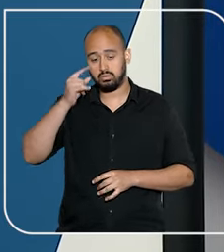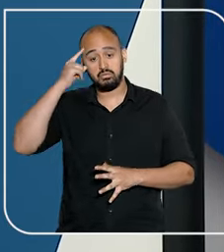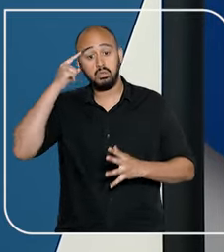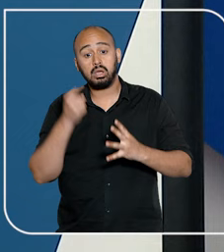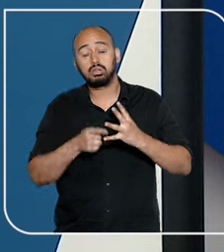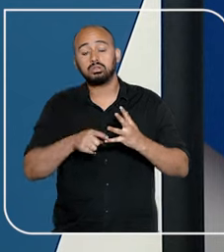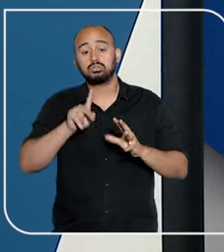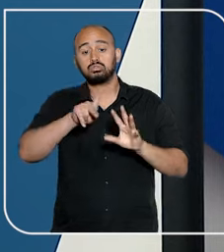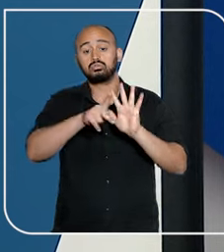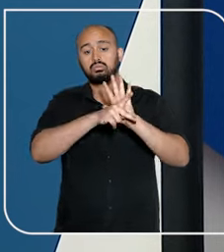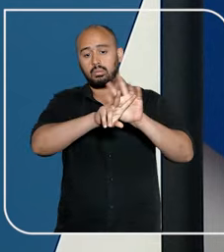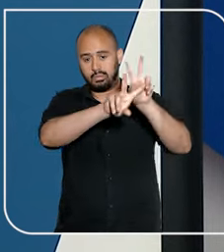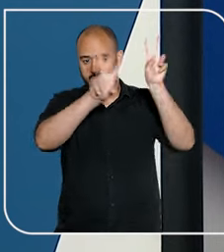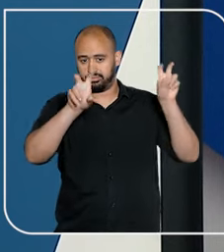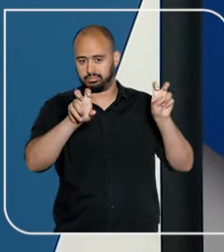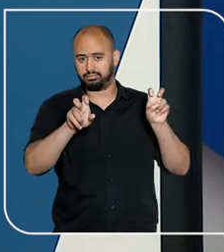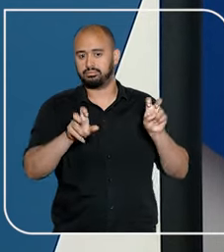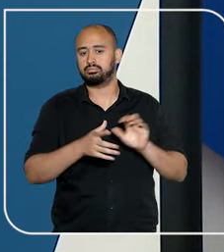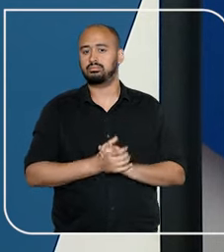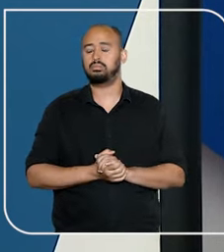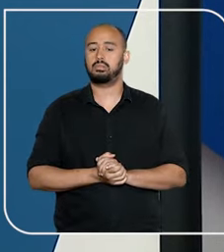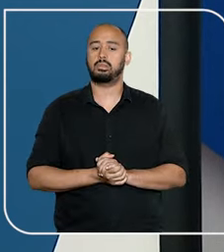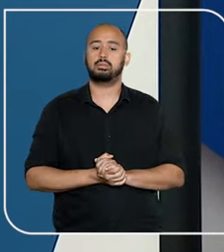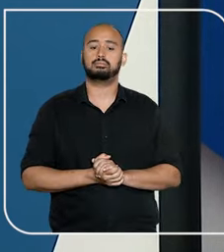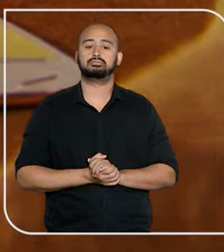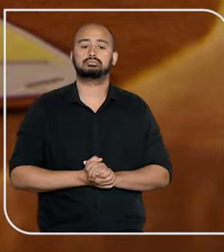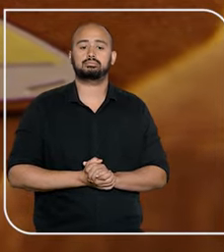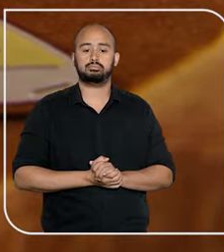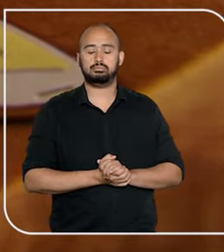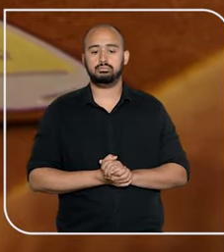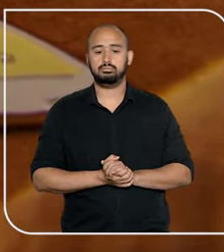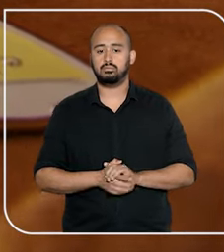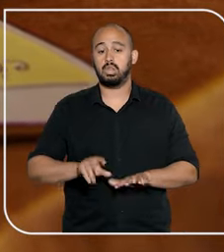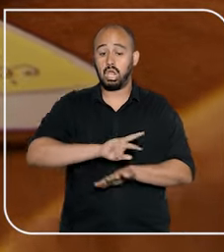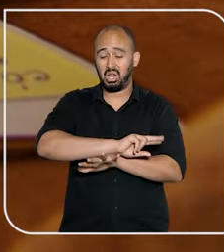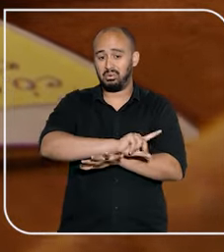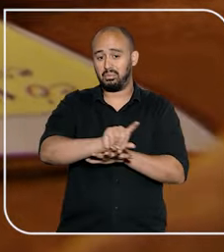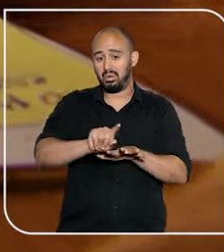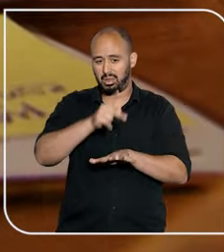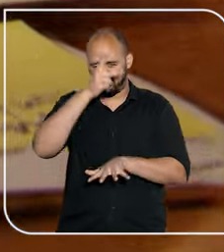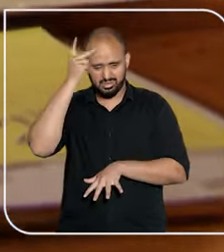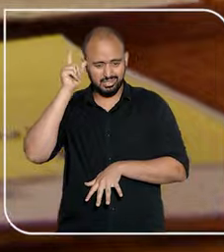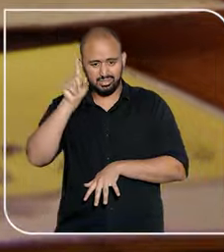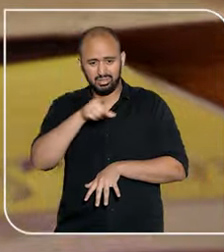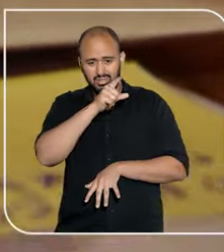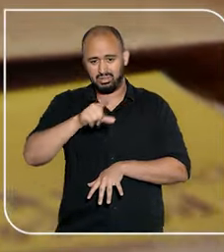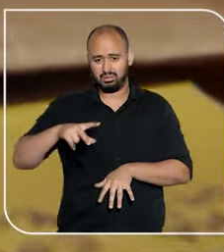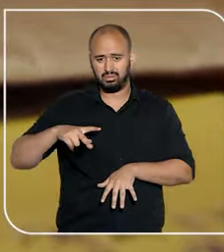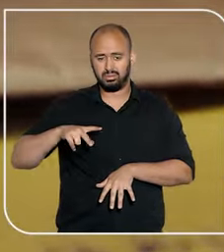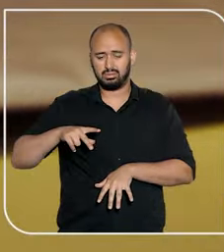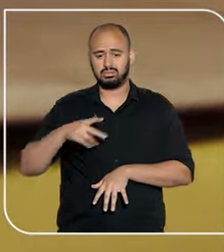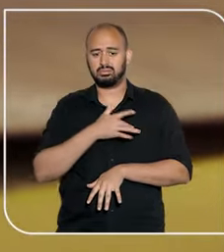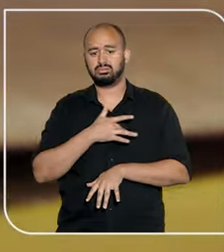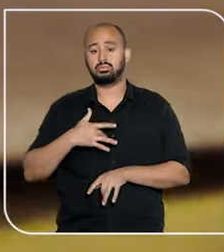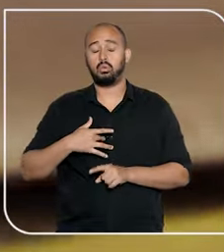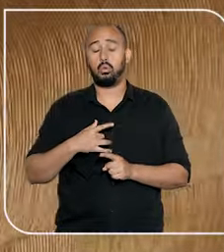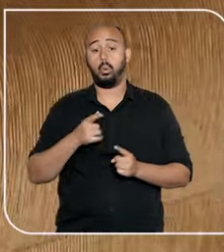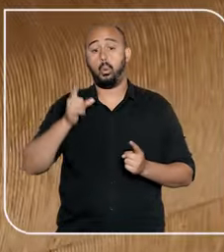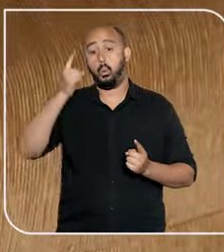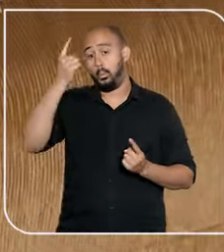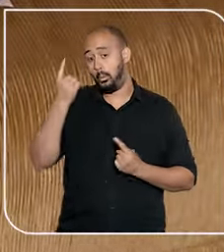na reportagem especial de Bruno Silveira. Os casos recentes de cancelamentos de planos de saúde